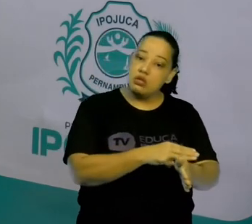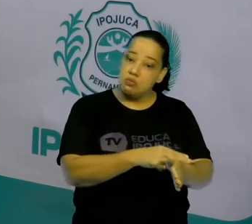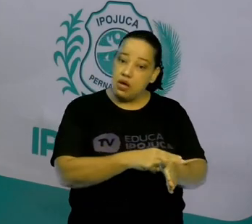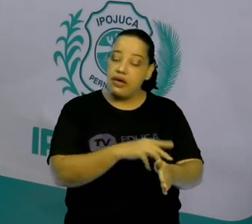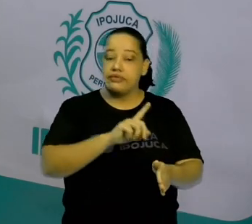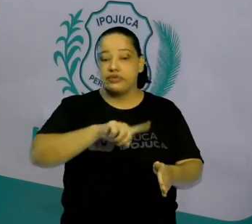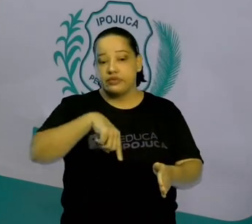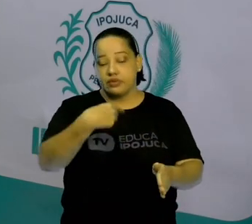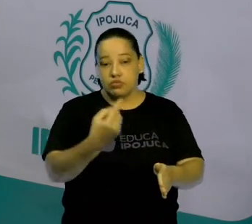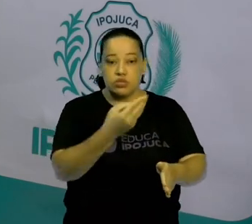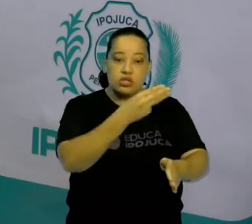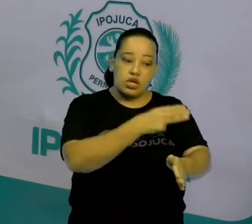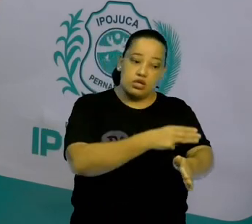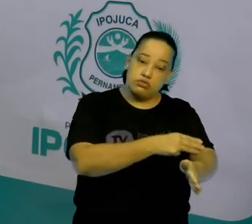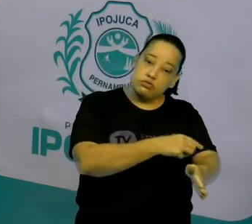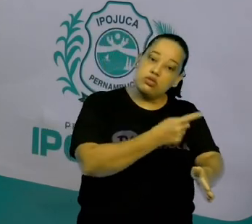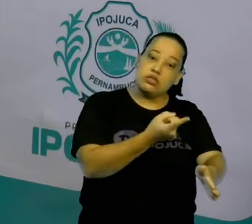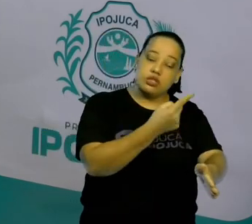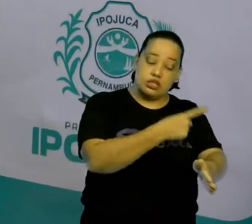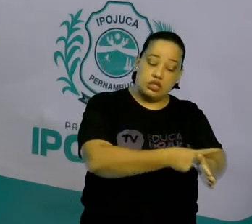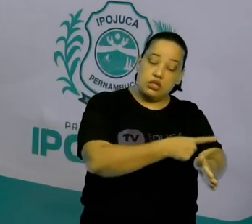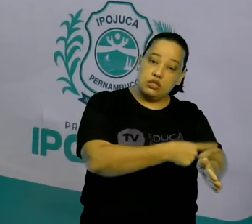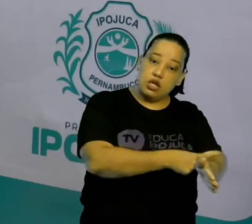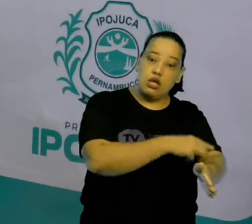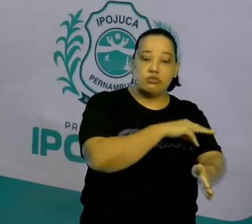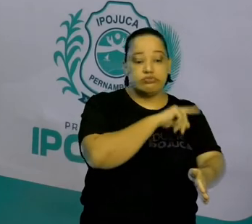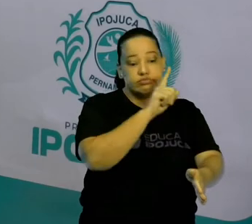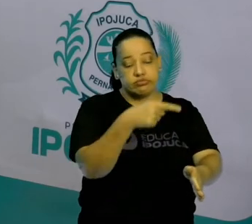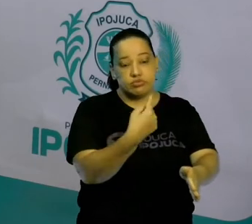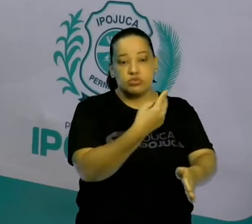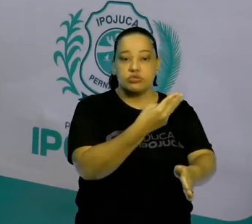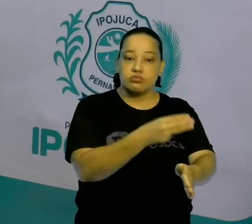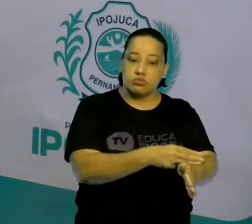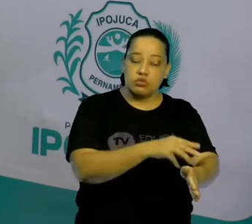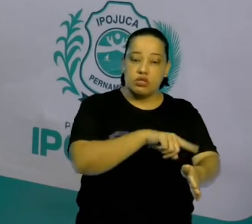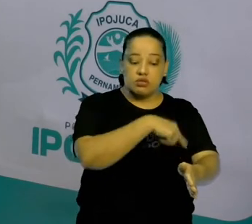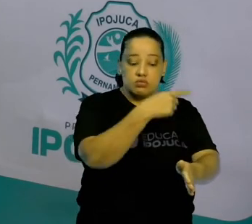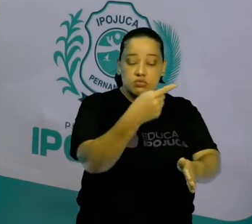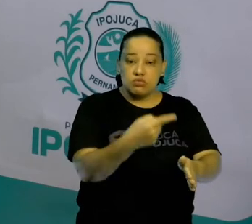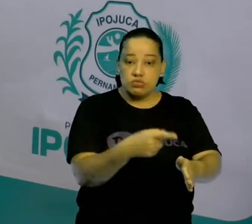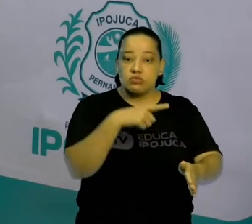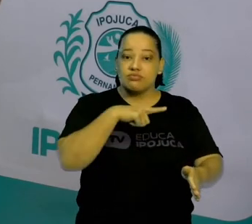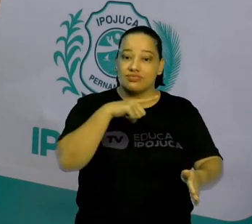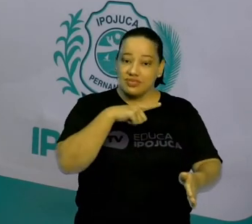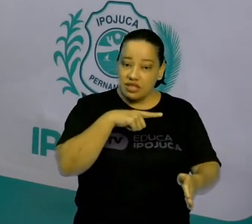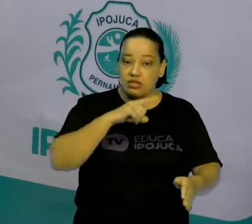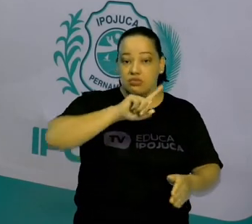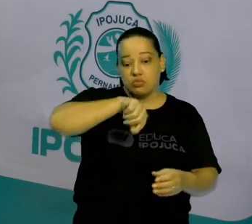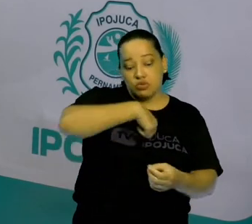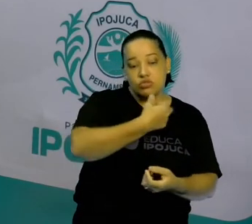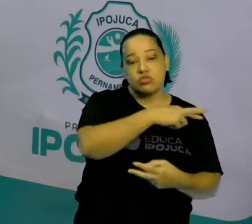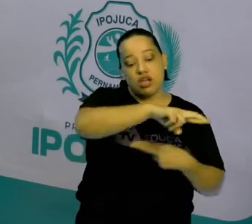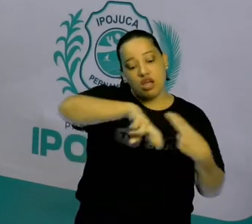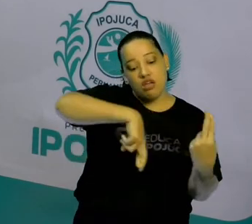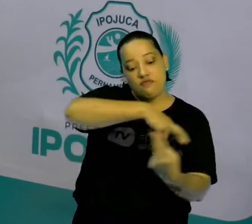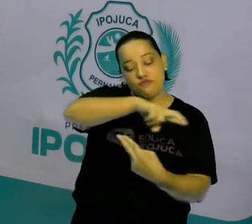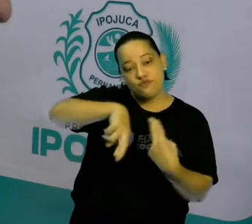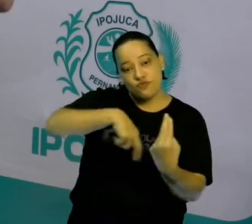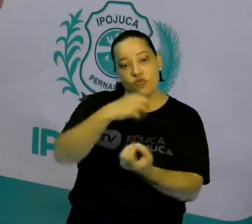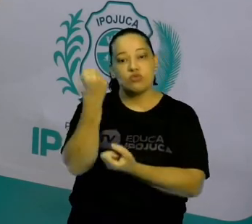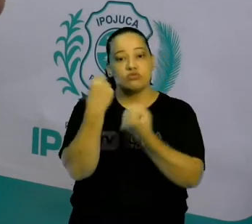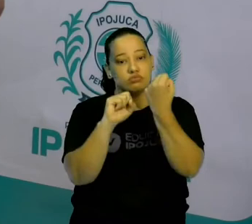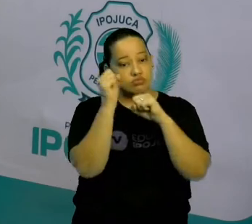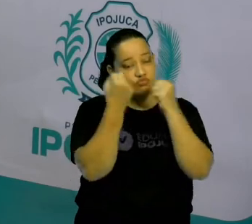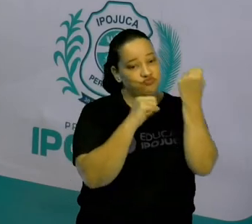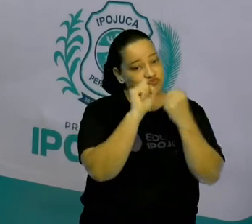desculpe, depois o período do Antigo Regime e, por fim, seria a Revolução Industrial. Então,